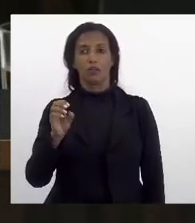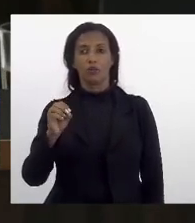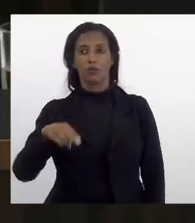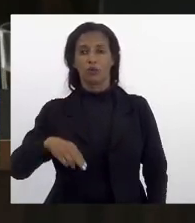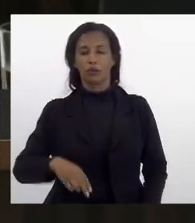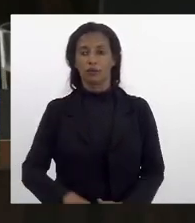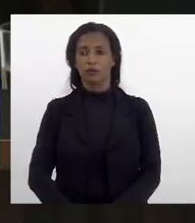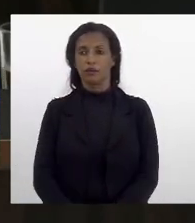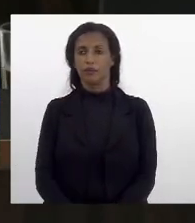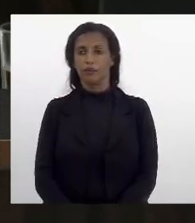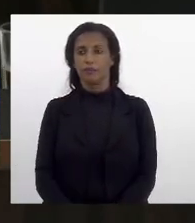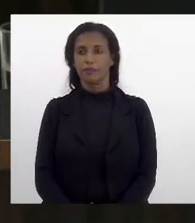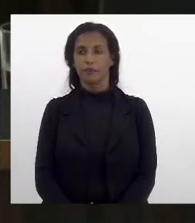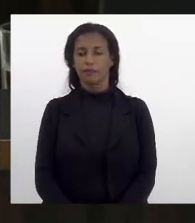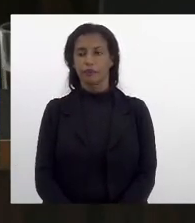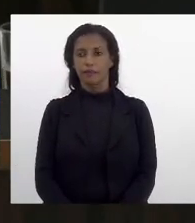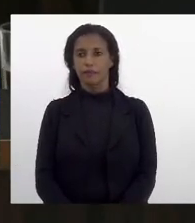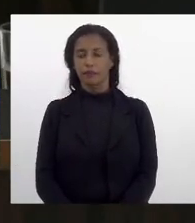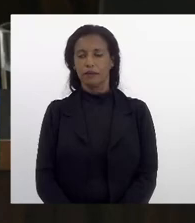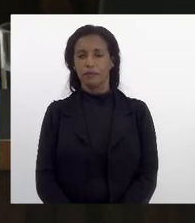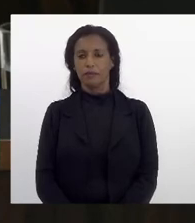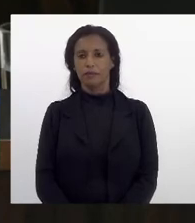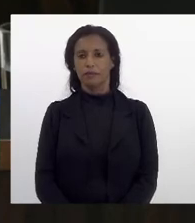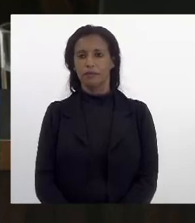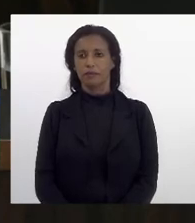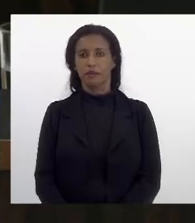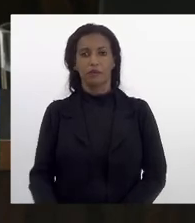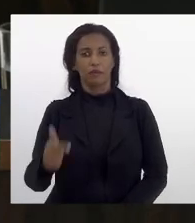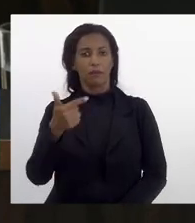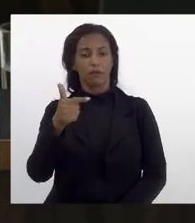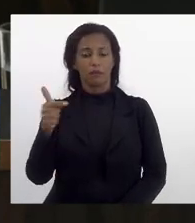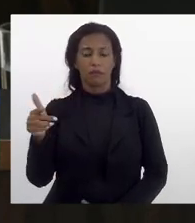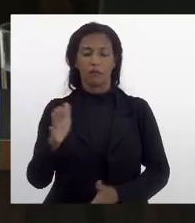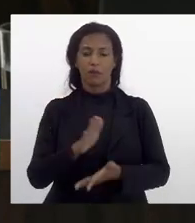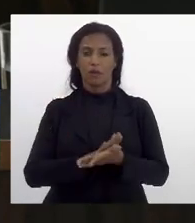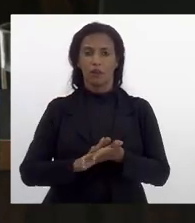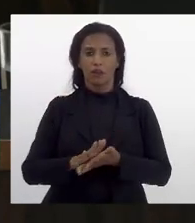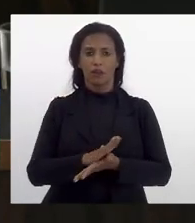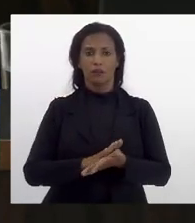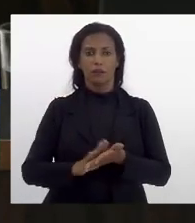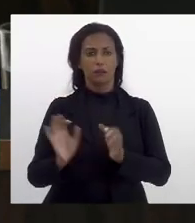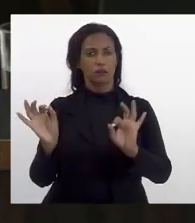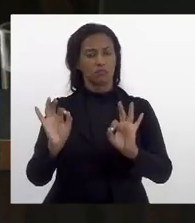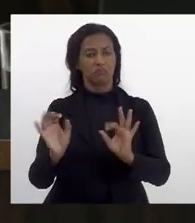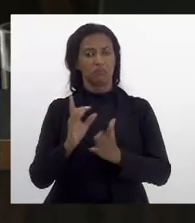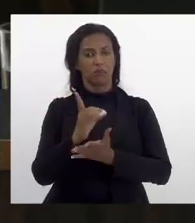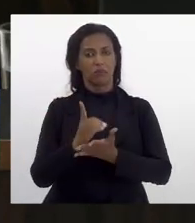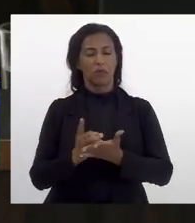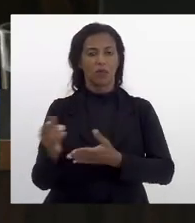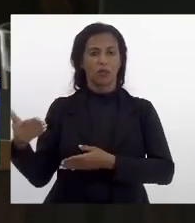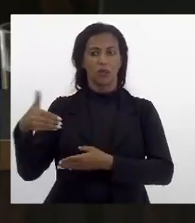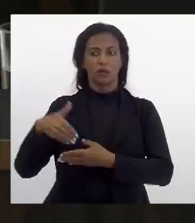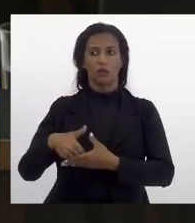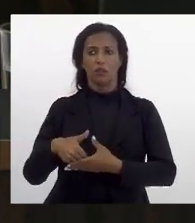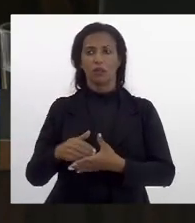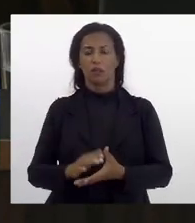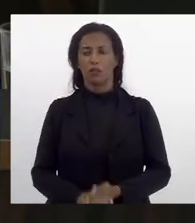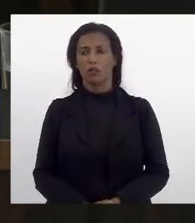deputado Anderson não havendo mais nenhum declarante de voto